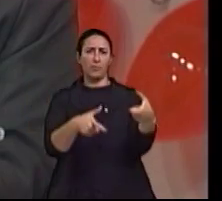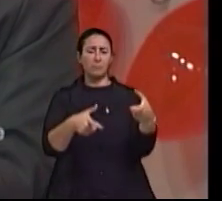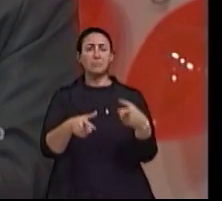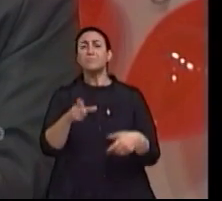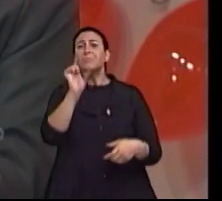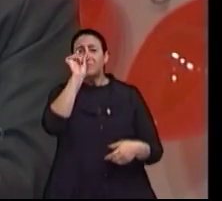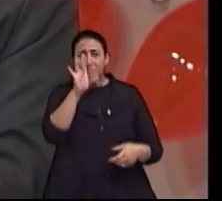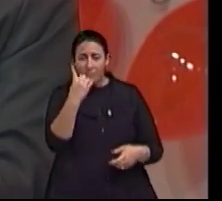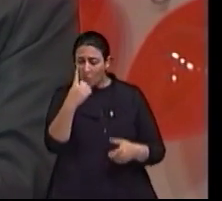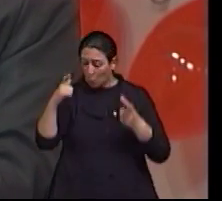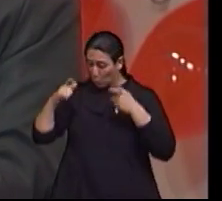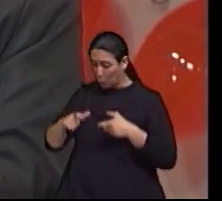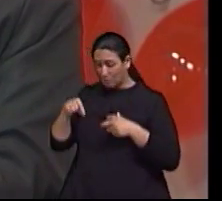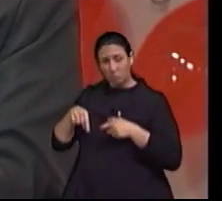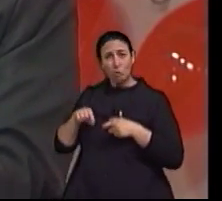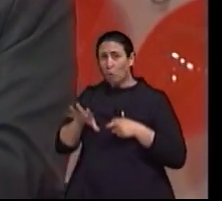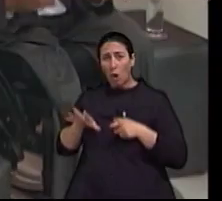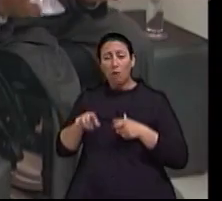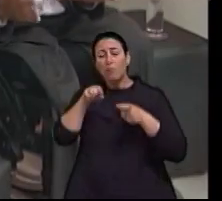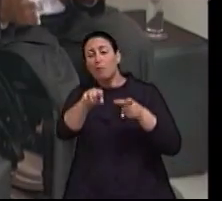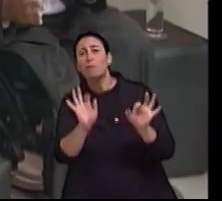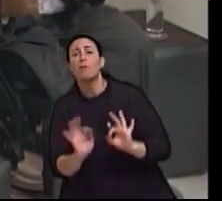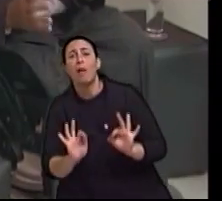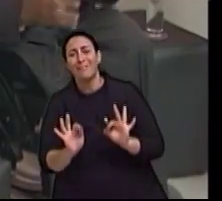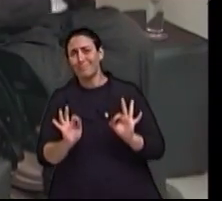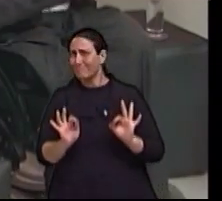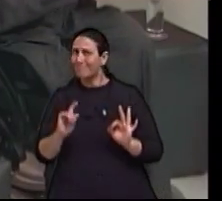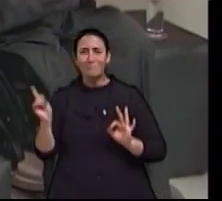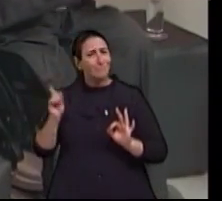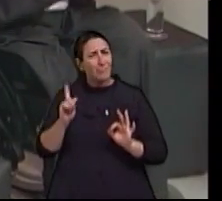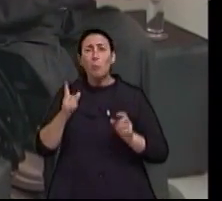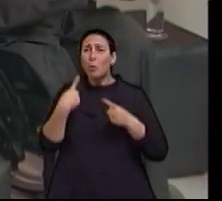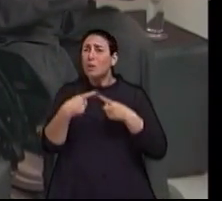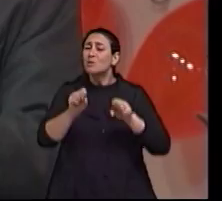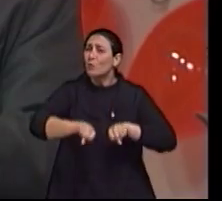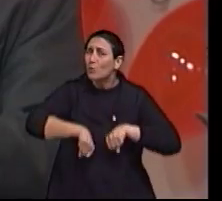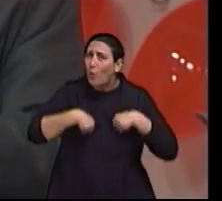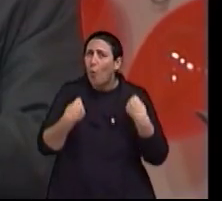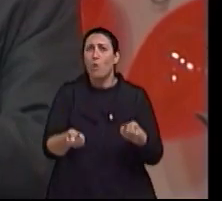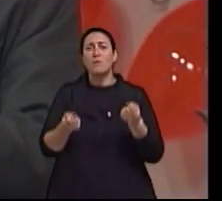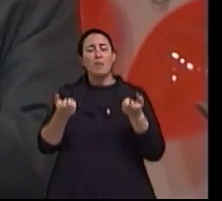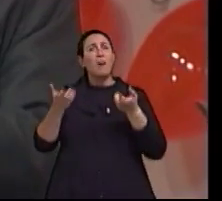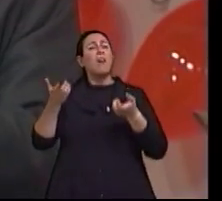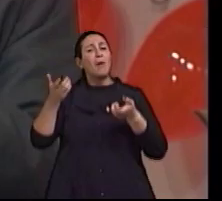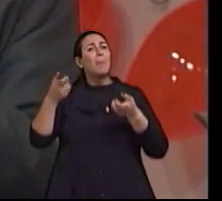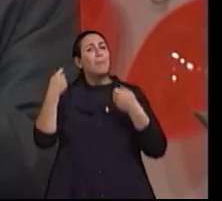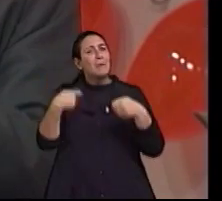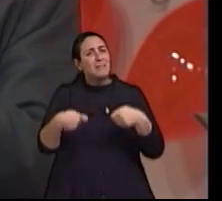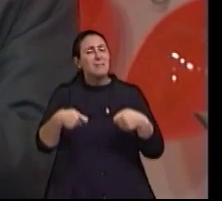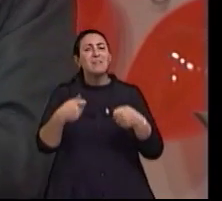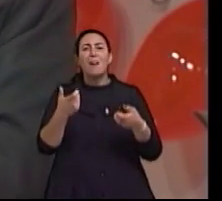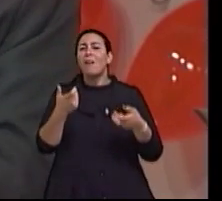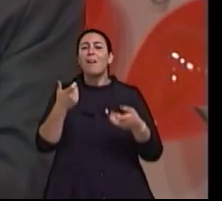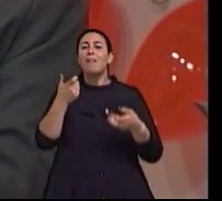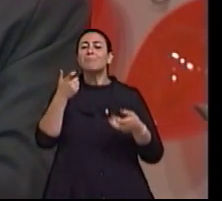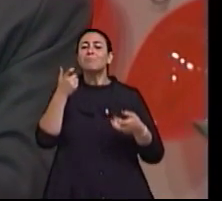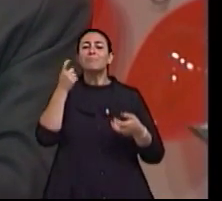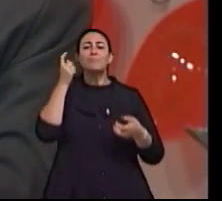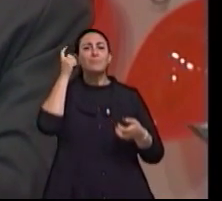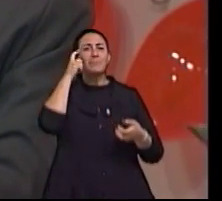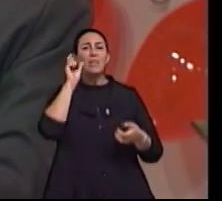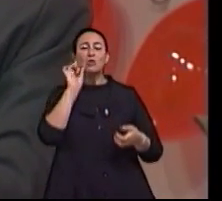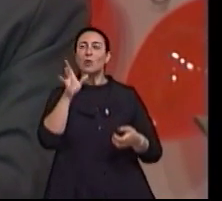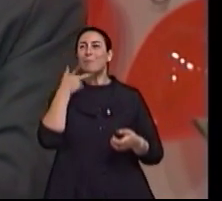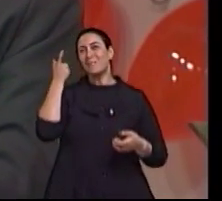restar, sem ser acessível, muitas vezes põe a perder todo um esforço e um investimento. Então, não pode-se entender a